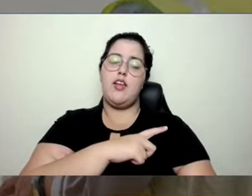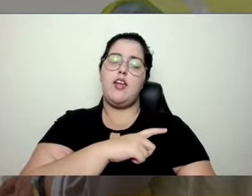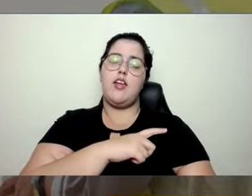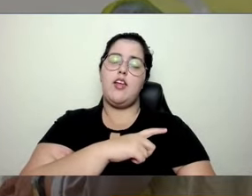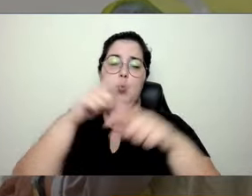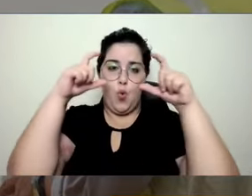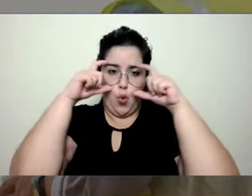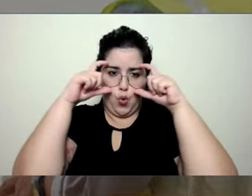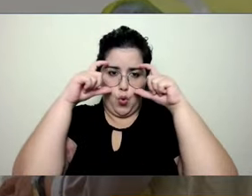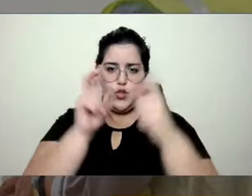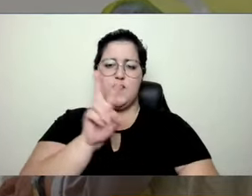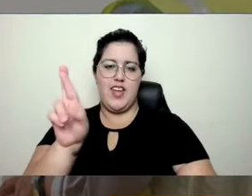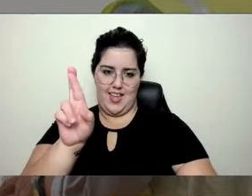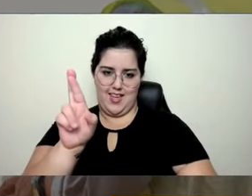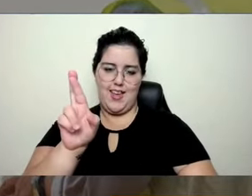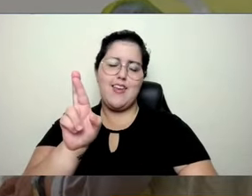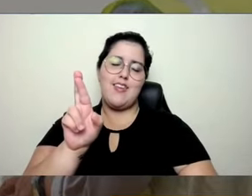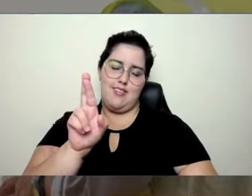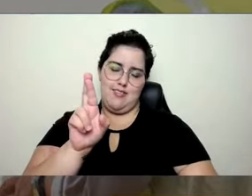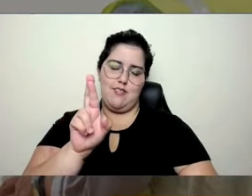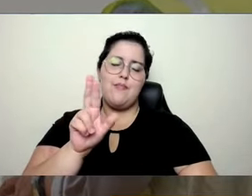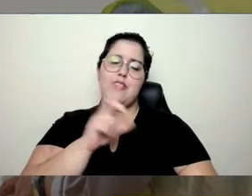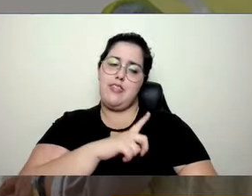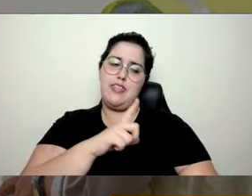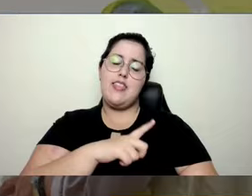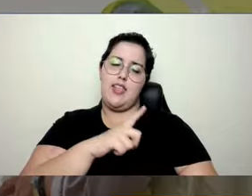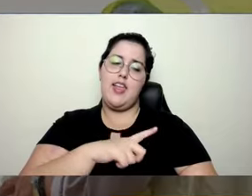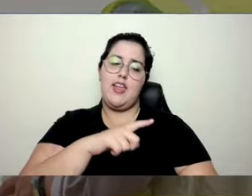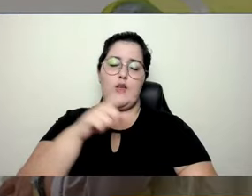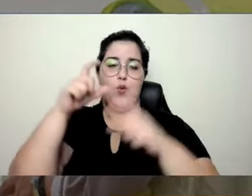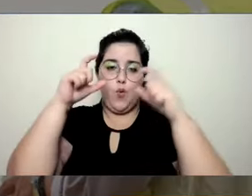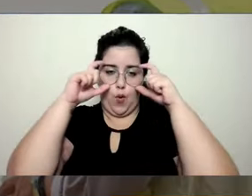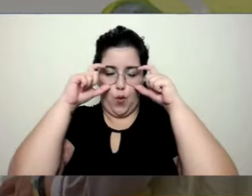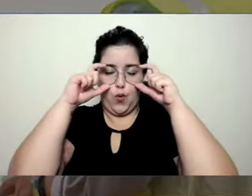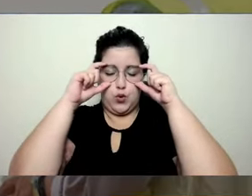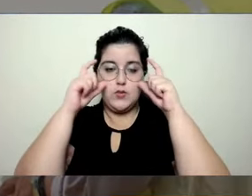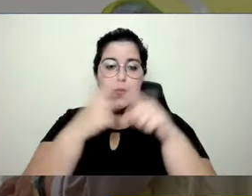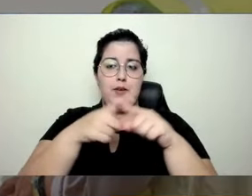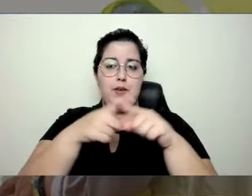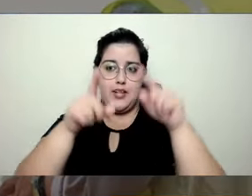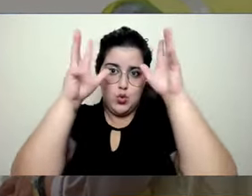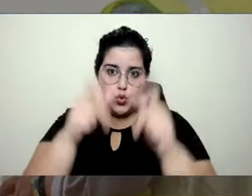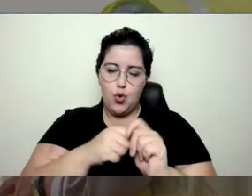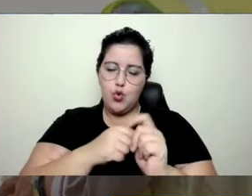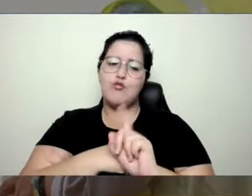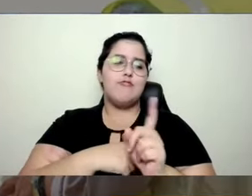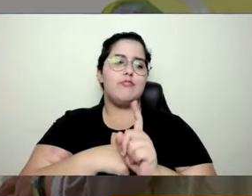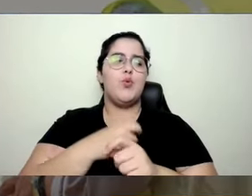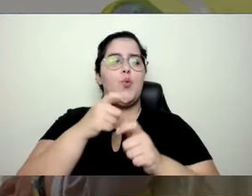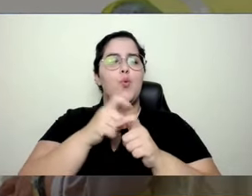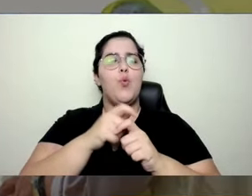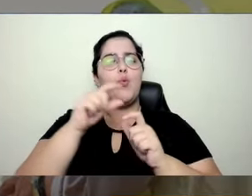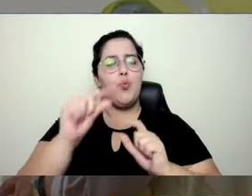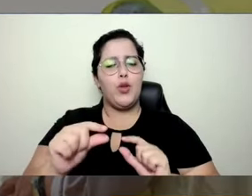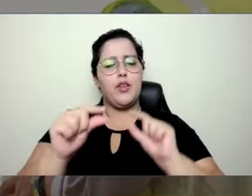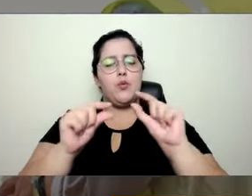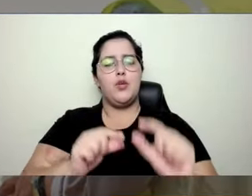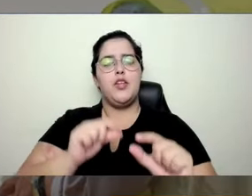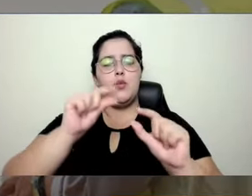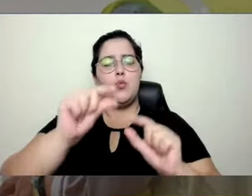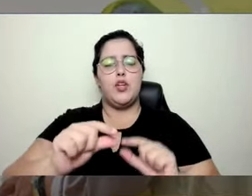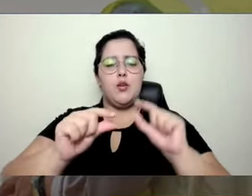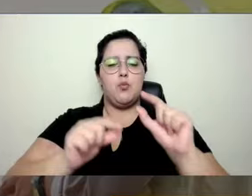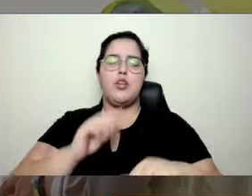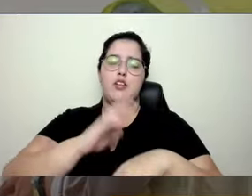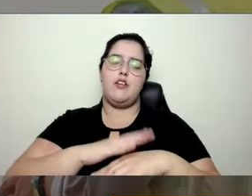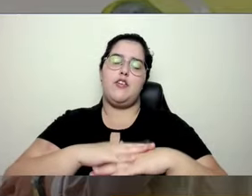metaverso, é óbvio que isso não é para todos ainda, aos poucos essas mudanças vão